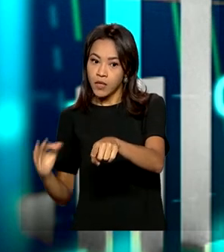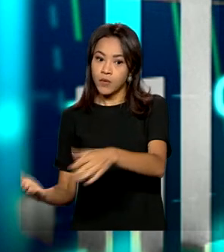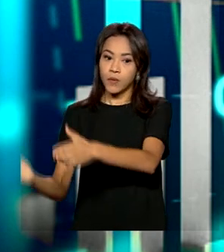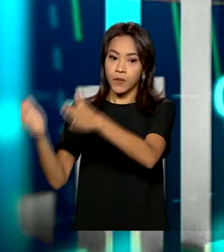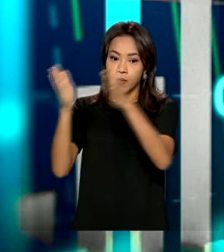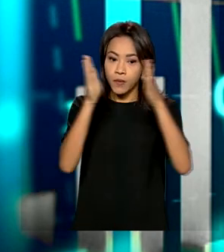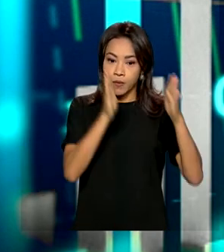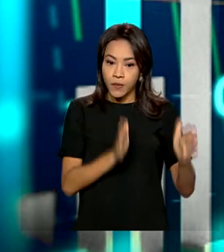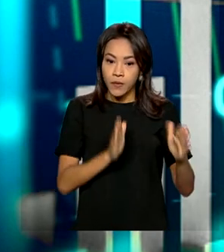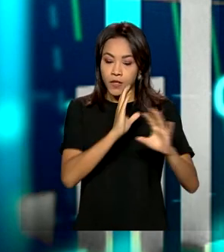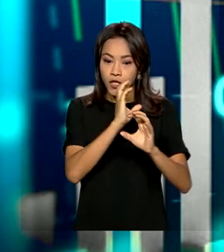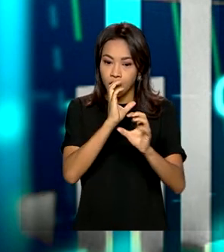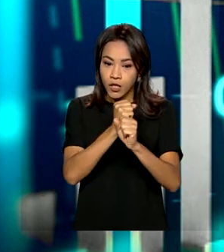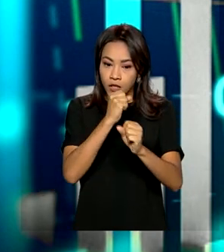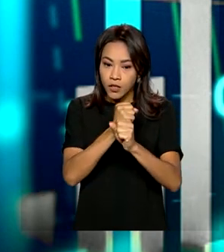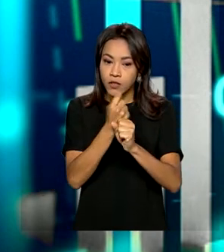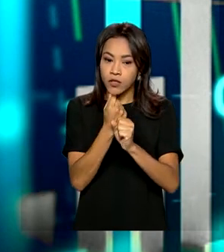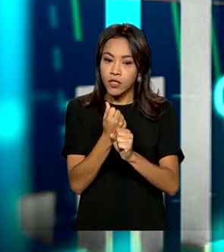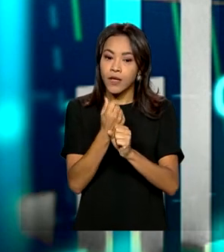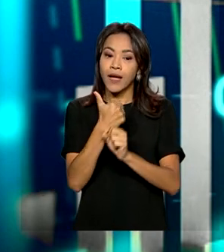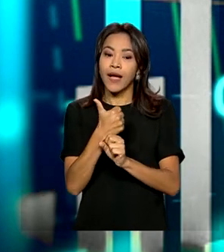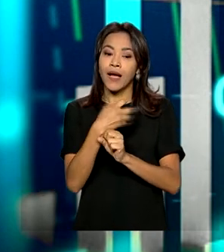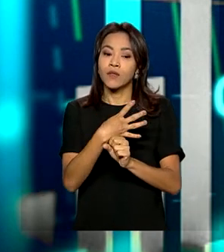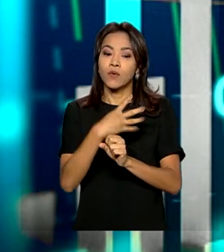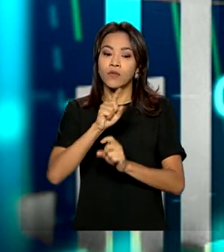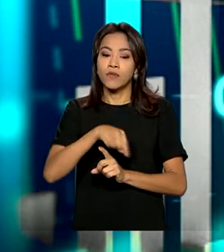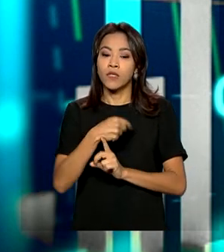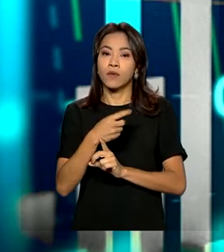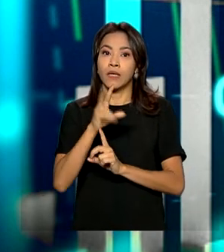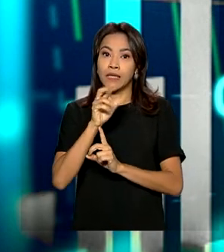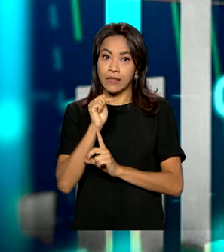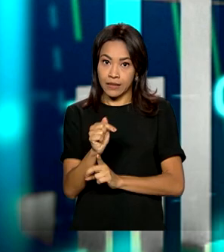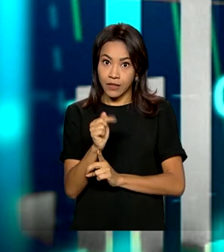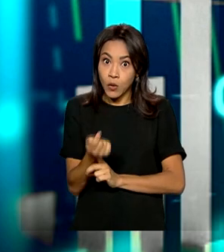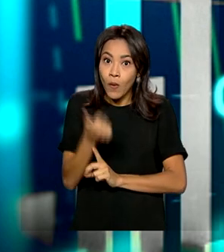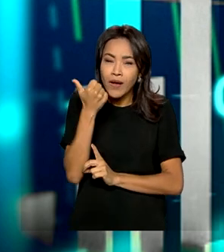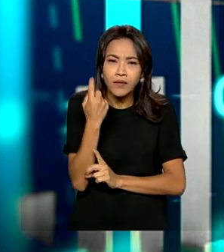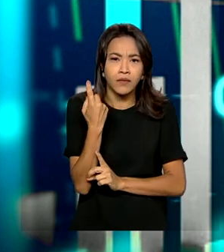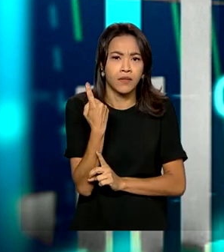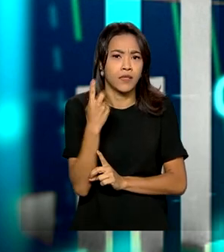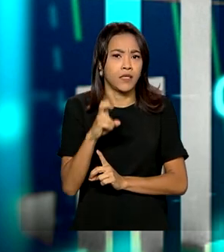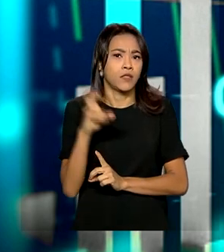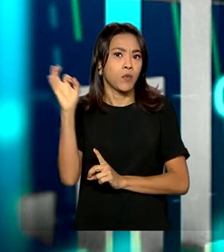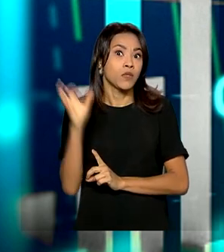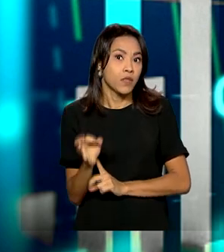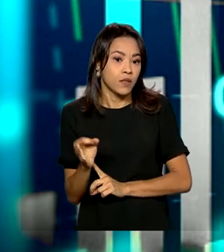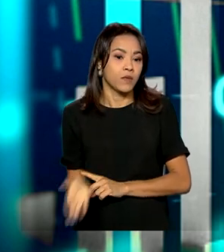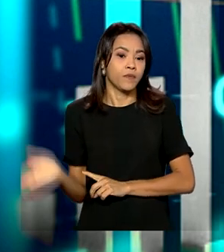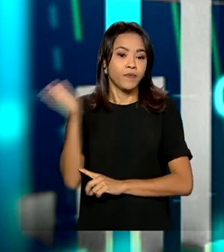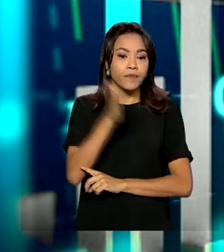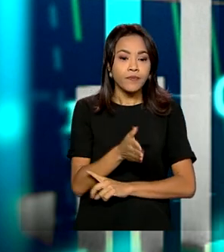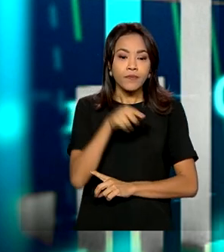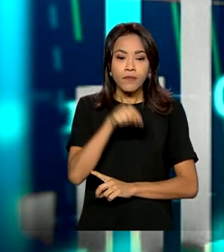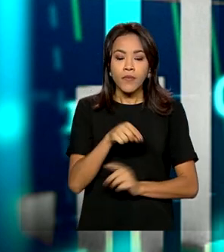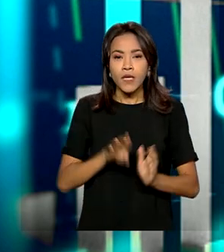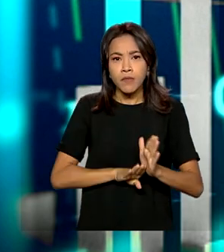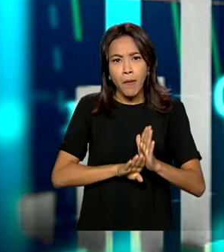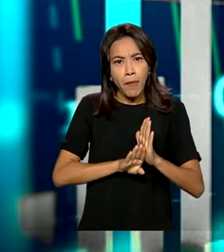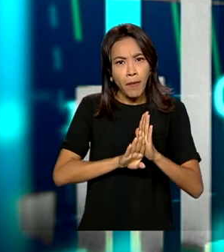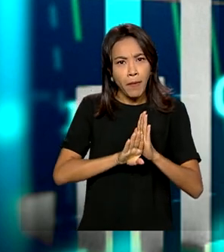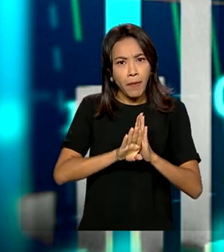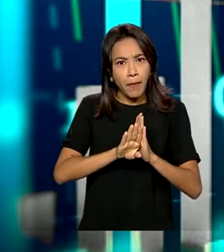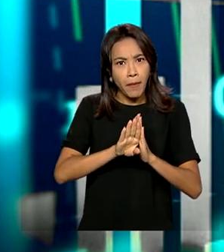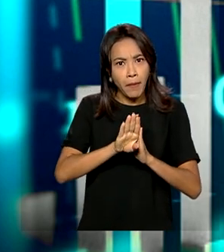receita ele foi de 14,7%, bastante expressivo, quase 15%. E esse crescimento foi espalhado em várias